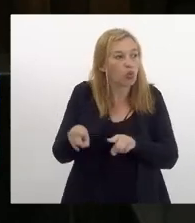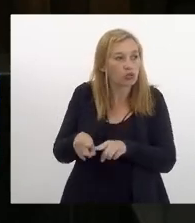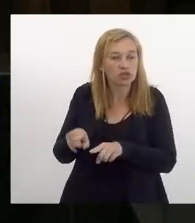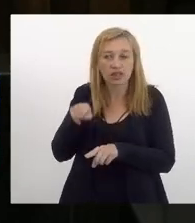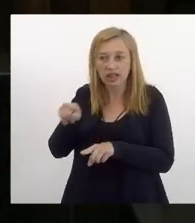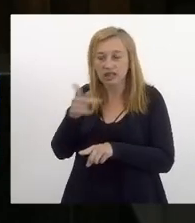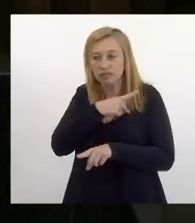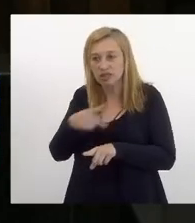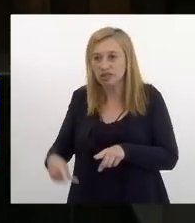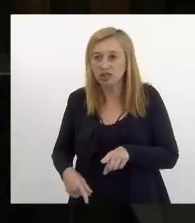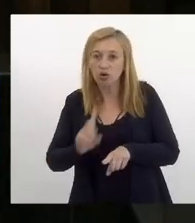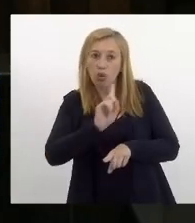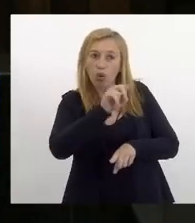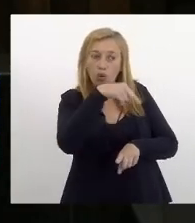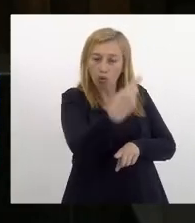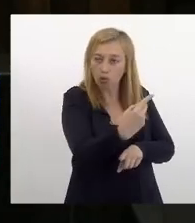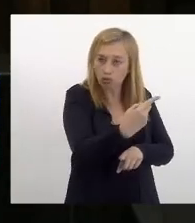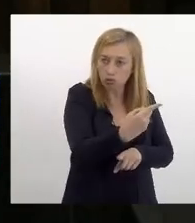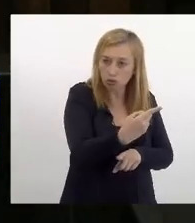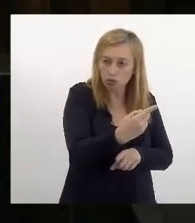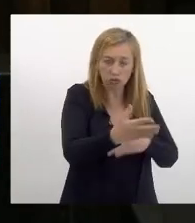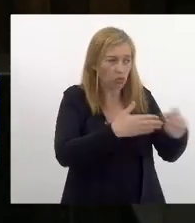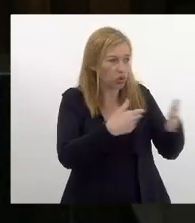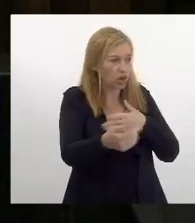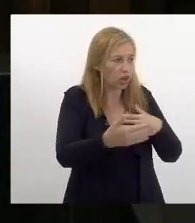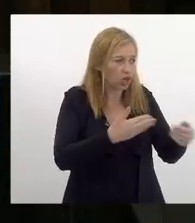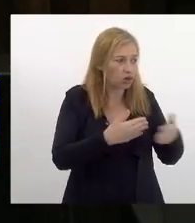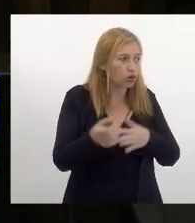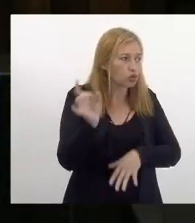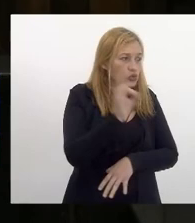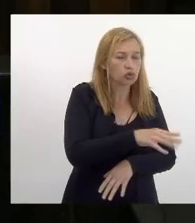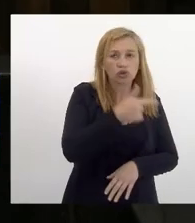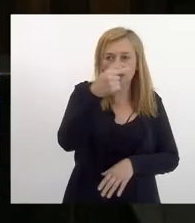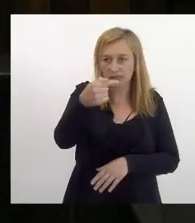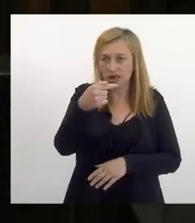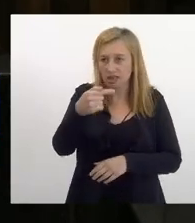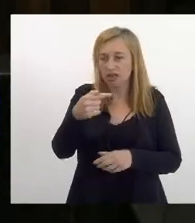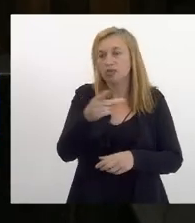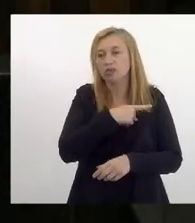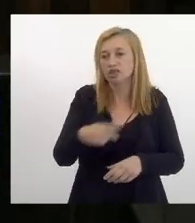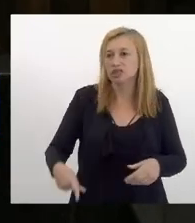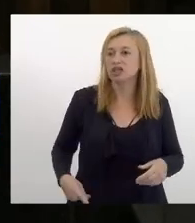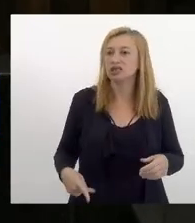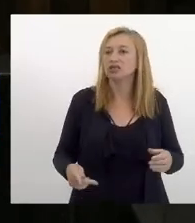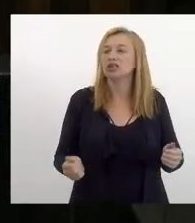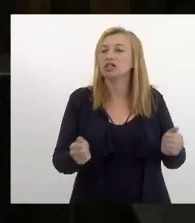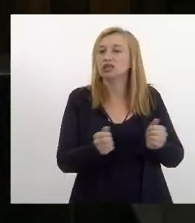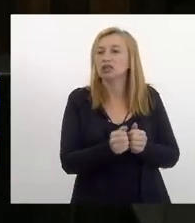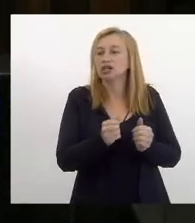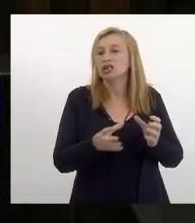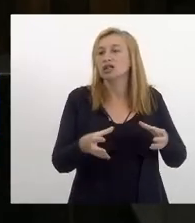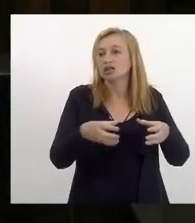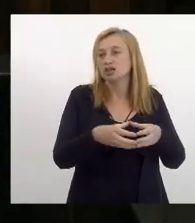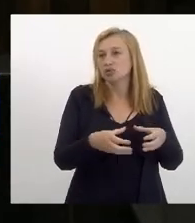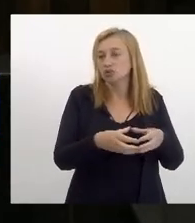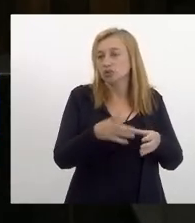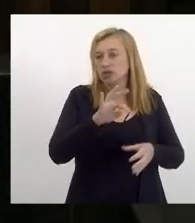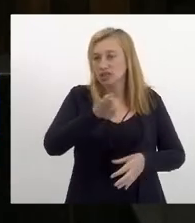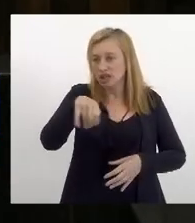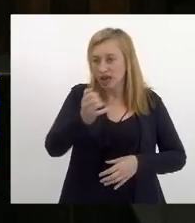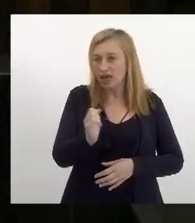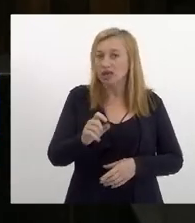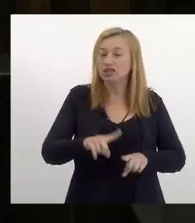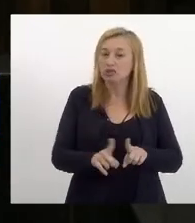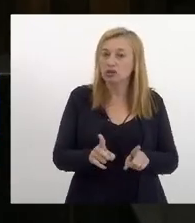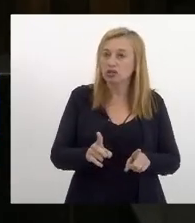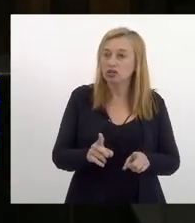presidente ou contra o presidente anterior ou contra qualquer um dos últimos sete presidentes que estiveram na fundação CCRJ mas nós temos contra uma lógica